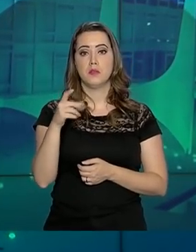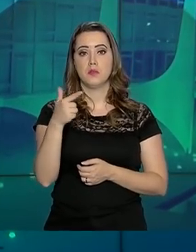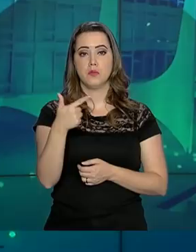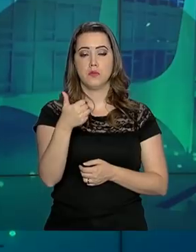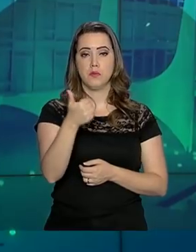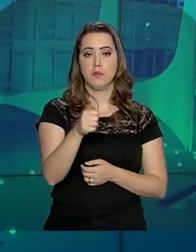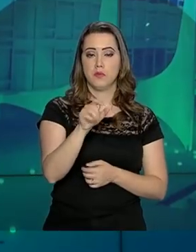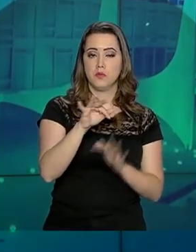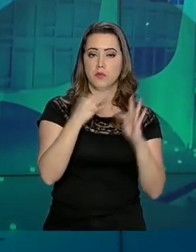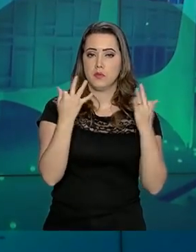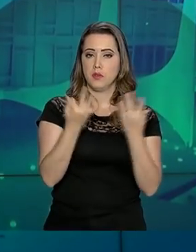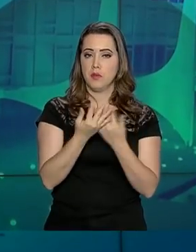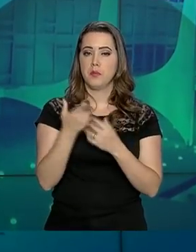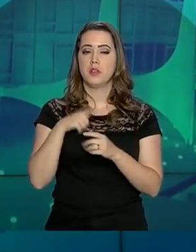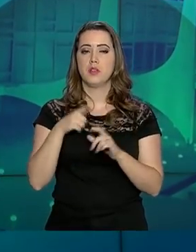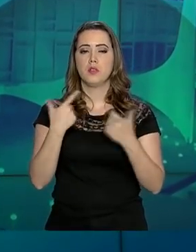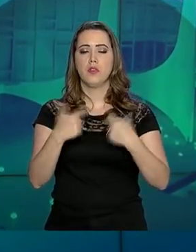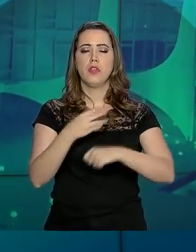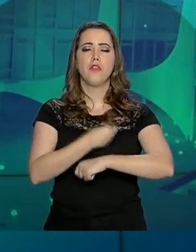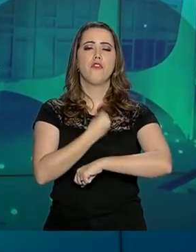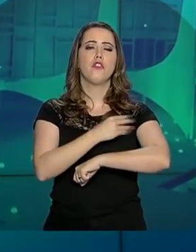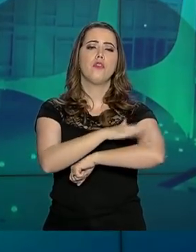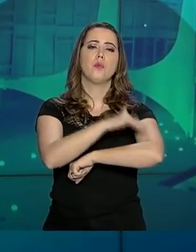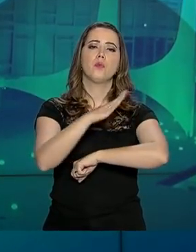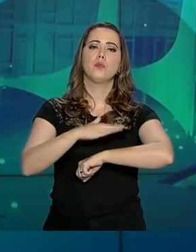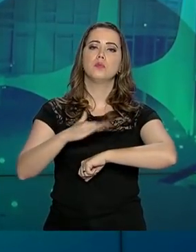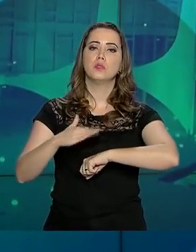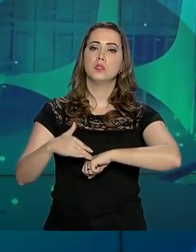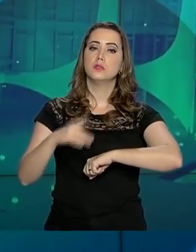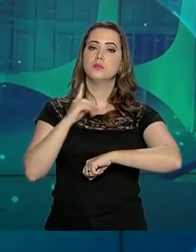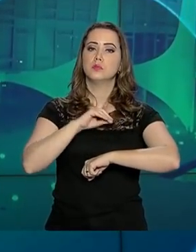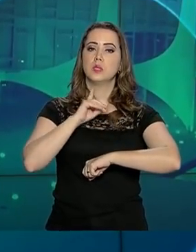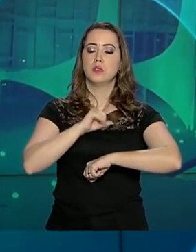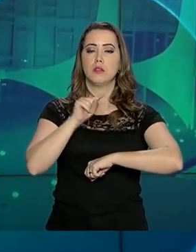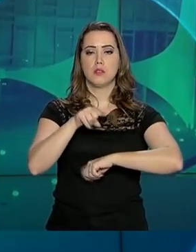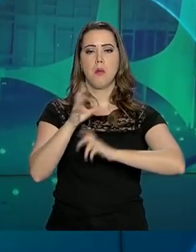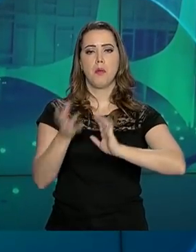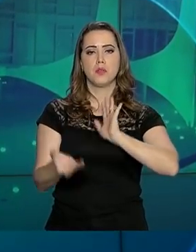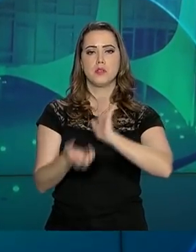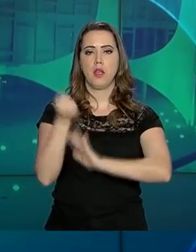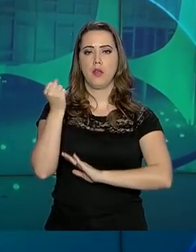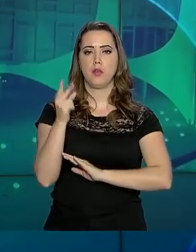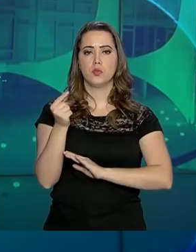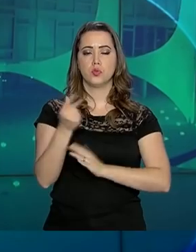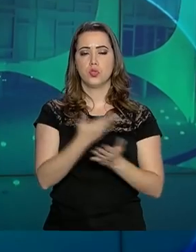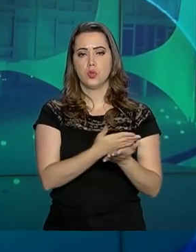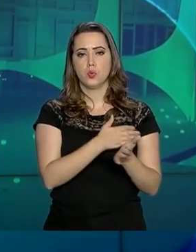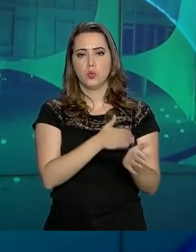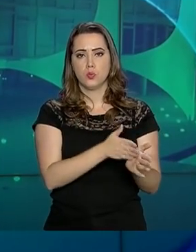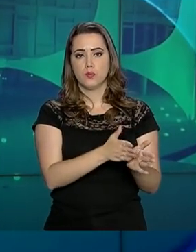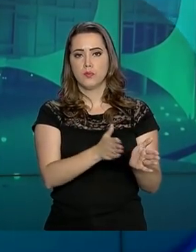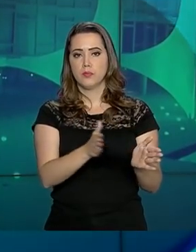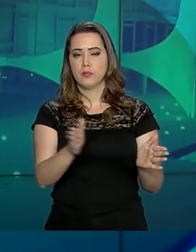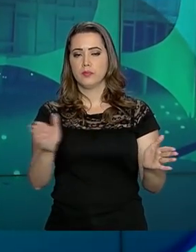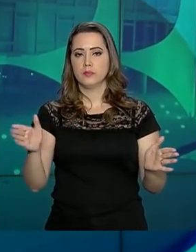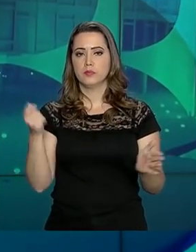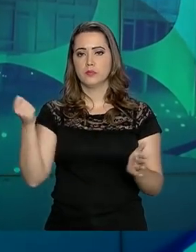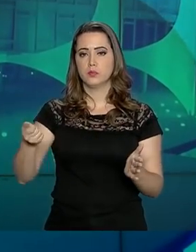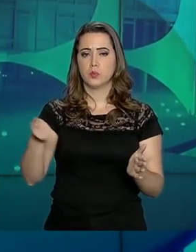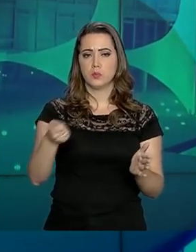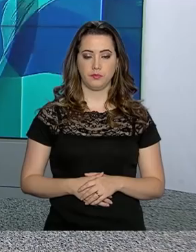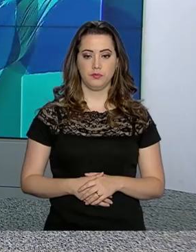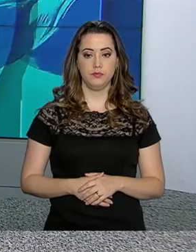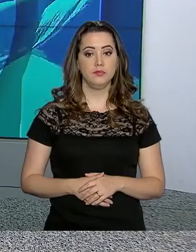famílias beneficiárias que vivem em Brumadinho, Minas Gerais, podem sacar o dinheiro durante todo o calendário de